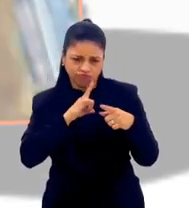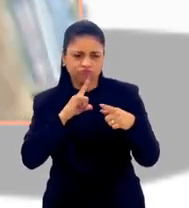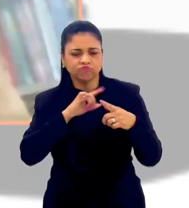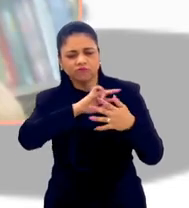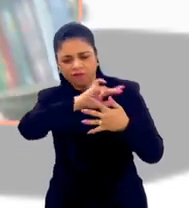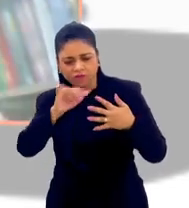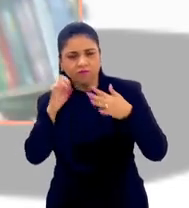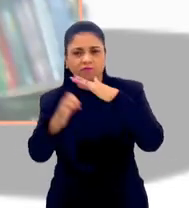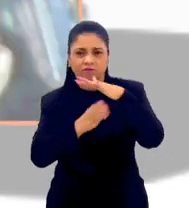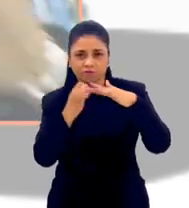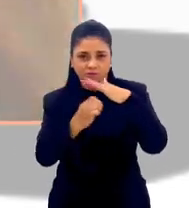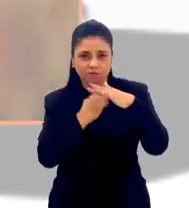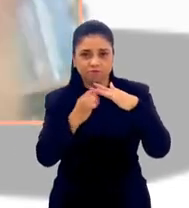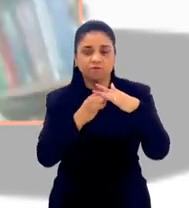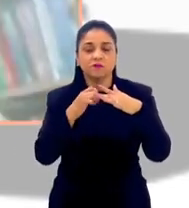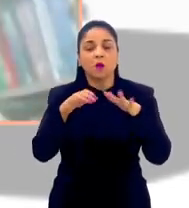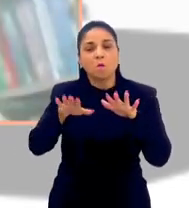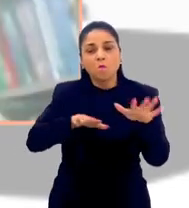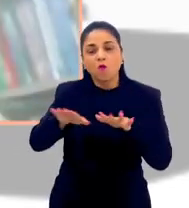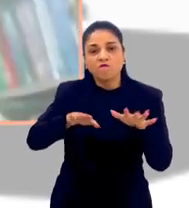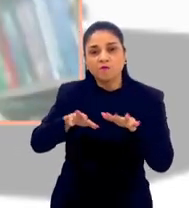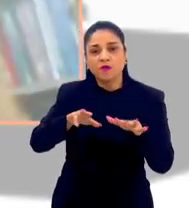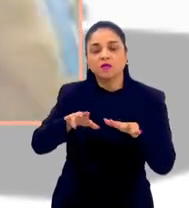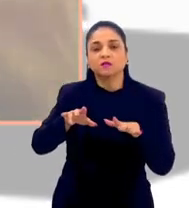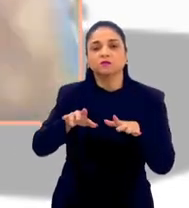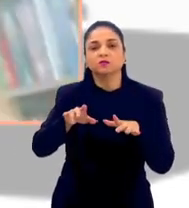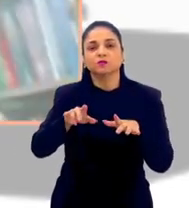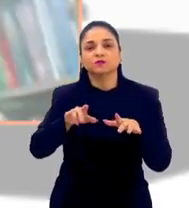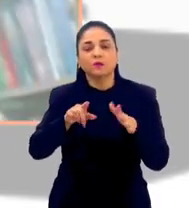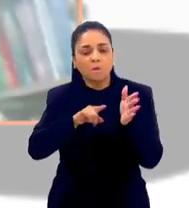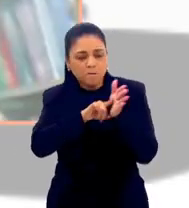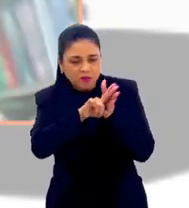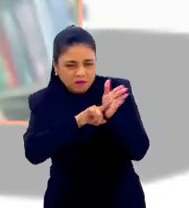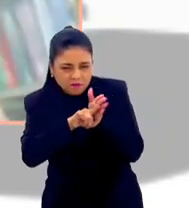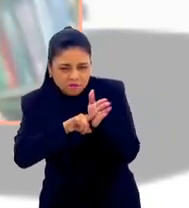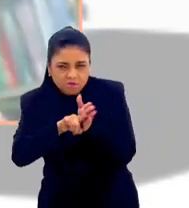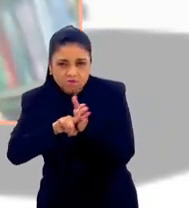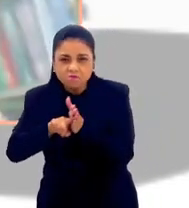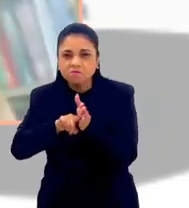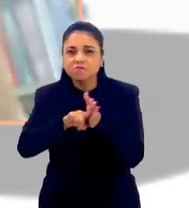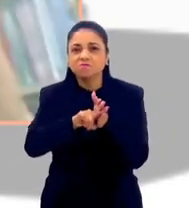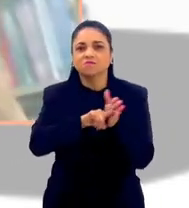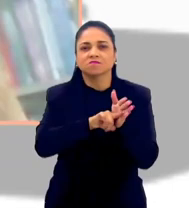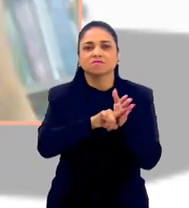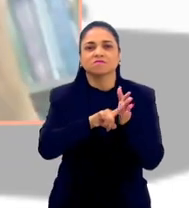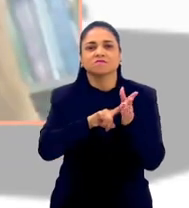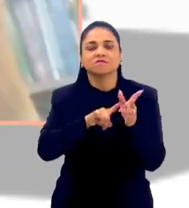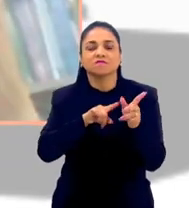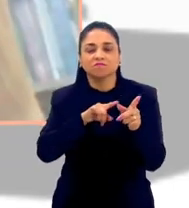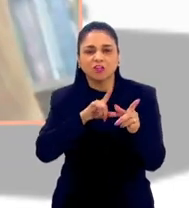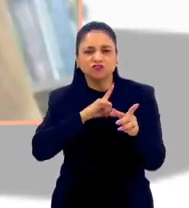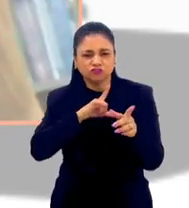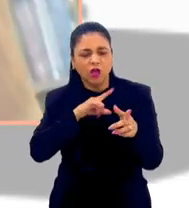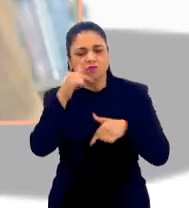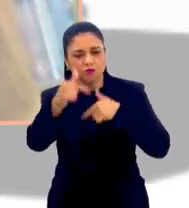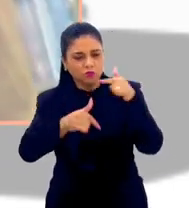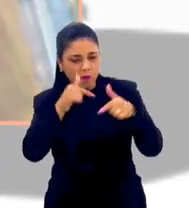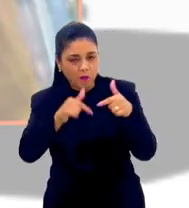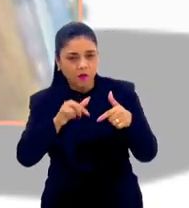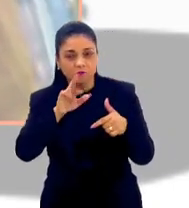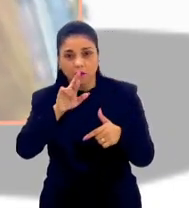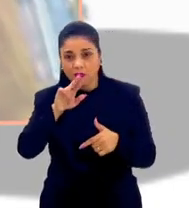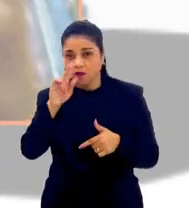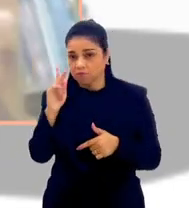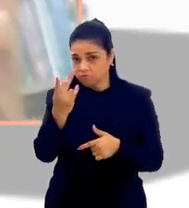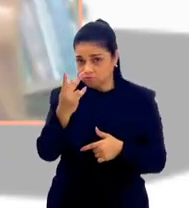já começaram com o movimento do Great Place to Work, já começaram a fazer pesquisas de clima, então já existe um trabalho de recursos humanos